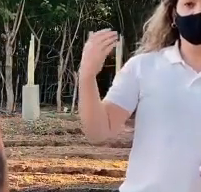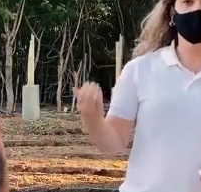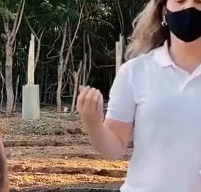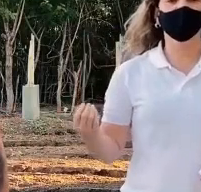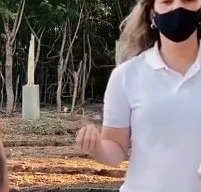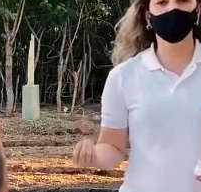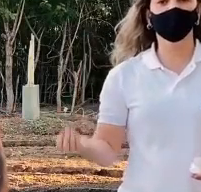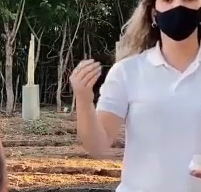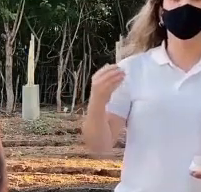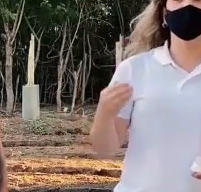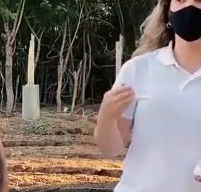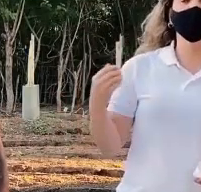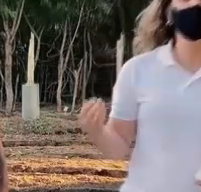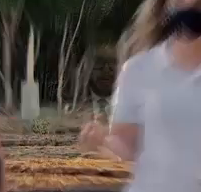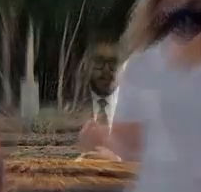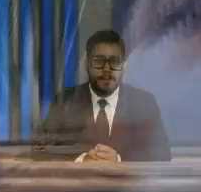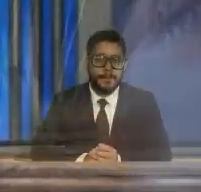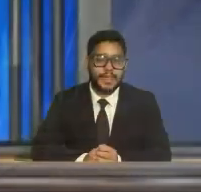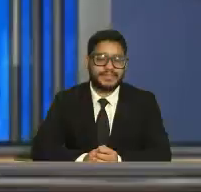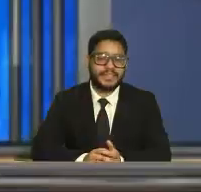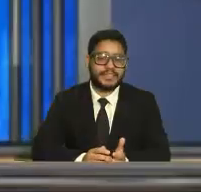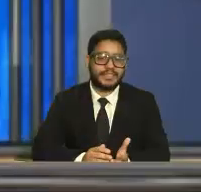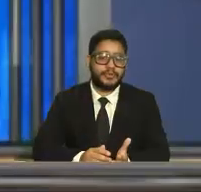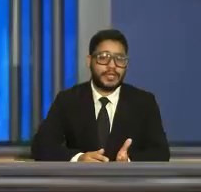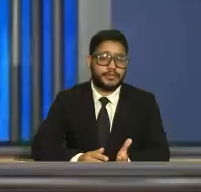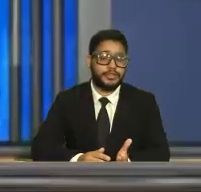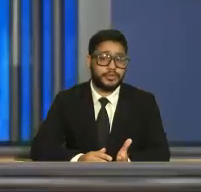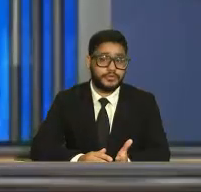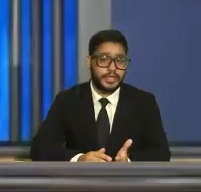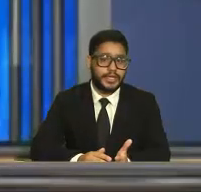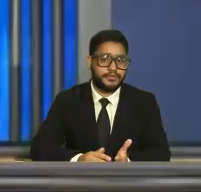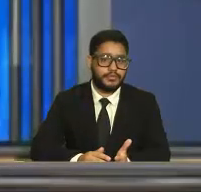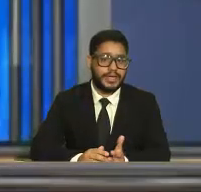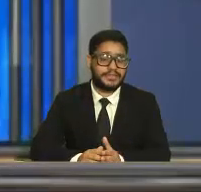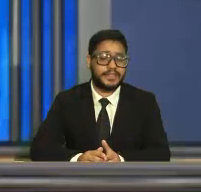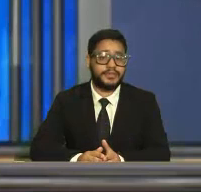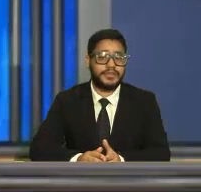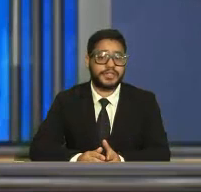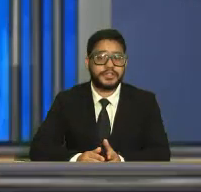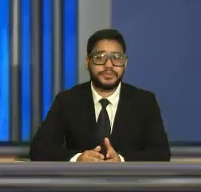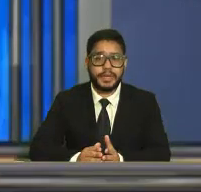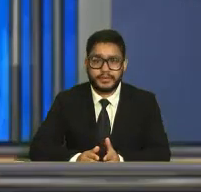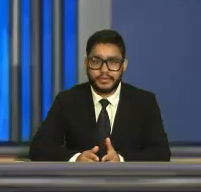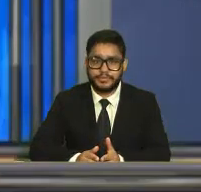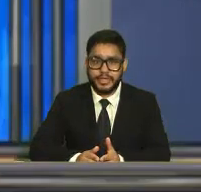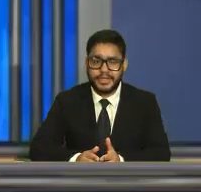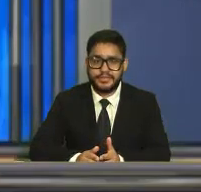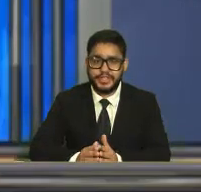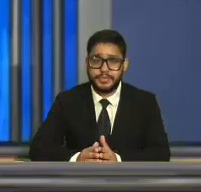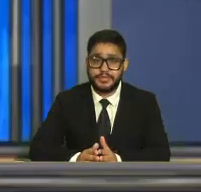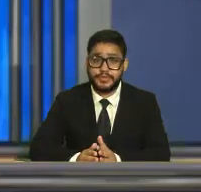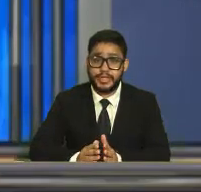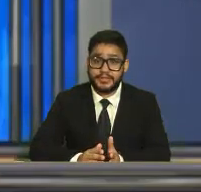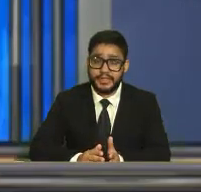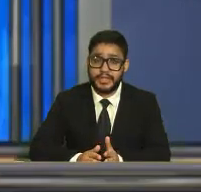vocês precisam dar preferências para as hortaliças folhosas. A Secretaria da Mulher do Idoso realizou mais de 120 atendimentos às mulheres